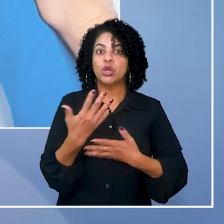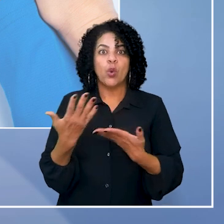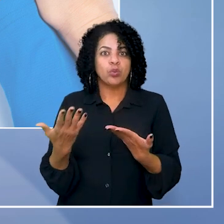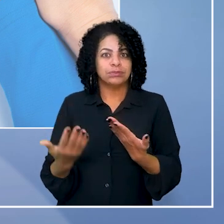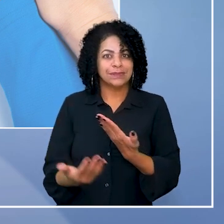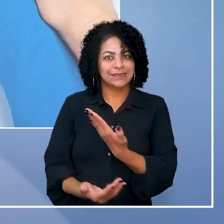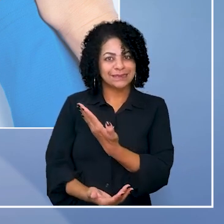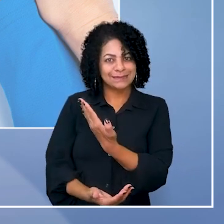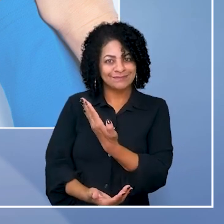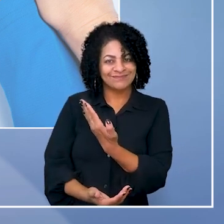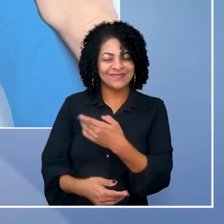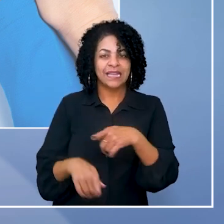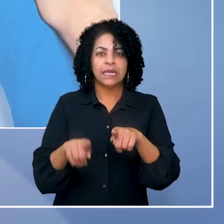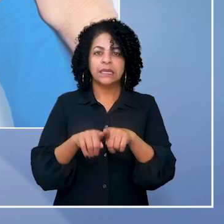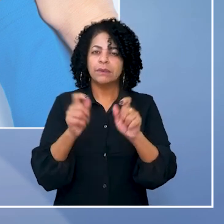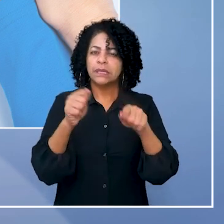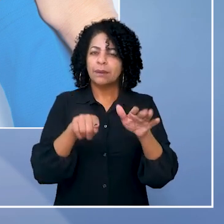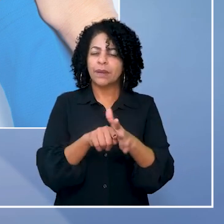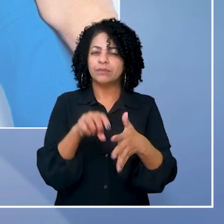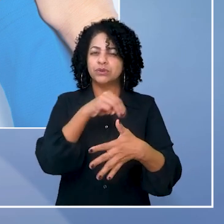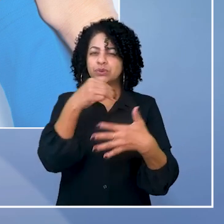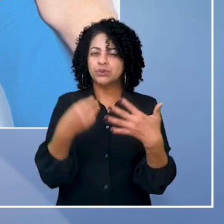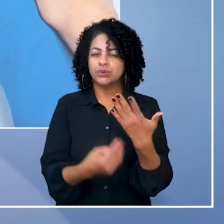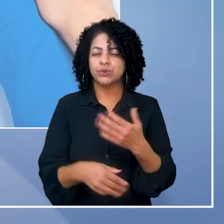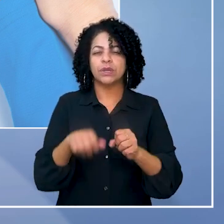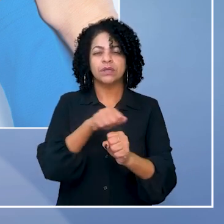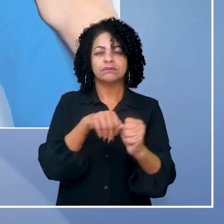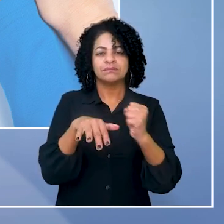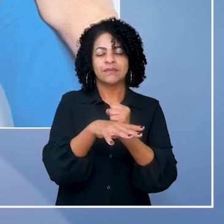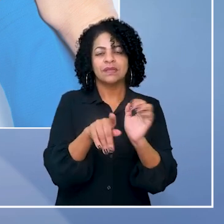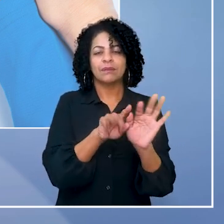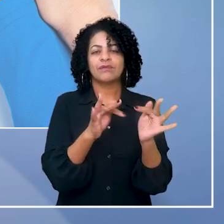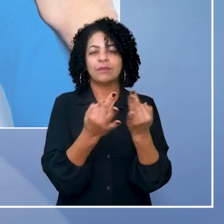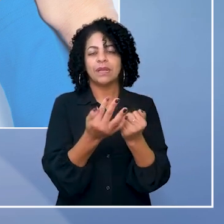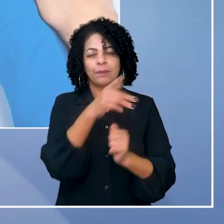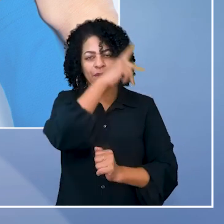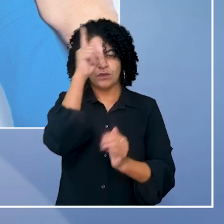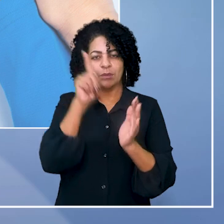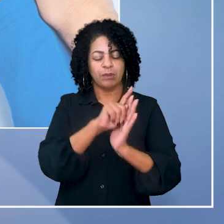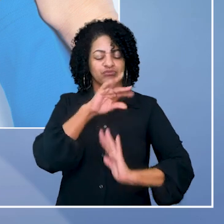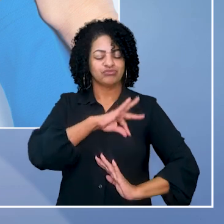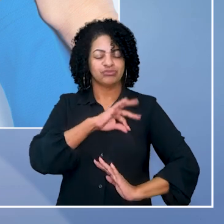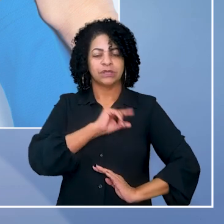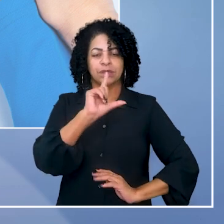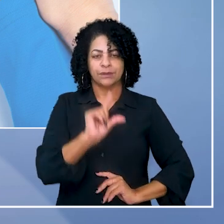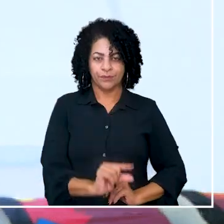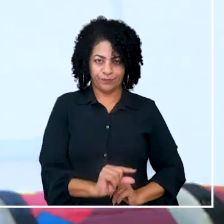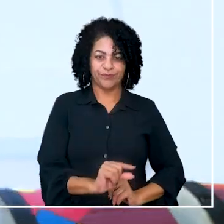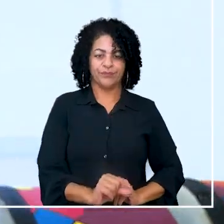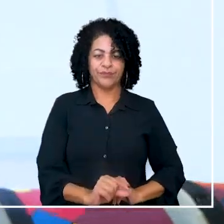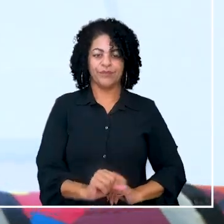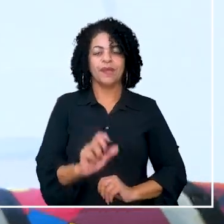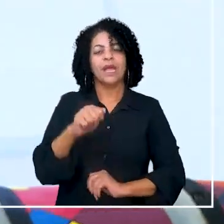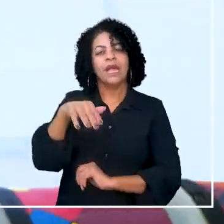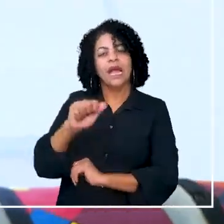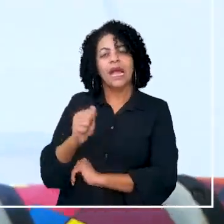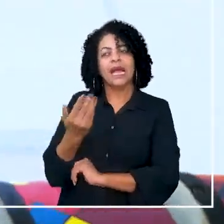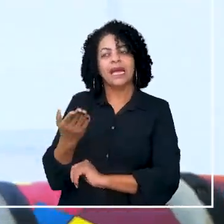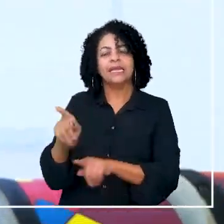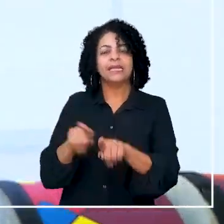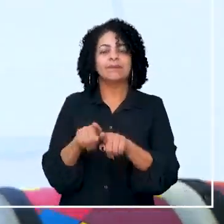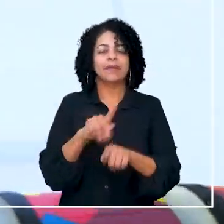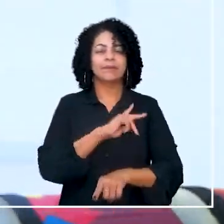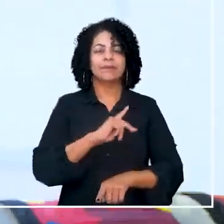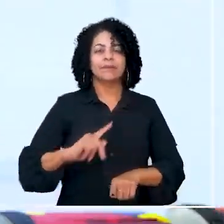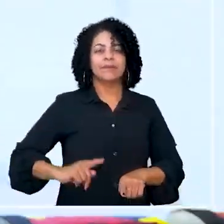entre outras especialidades. Também são assegurados benefícios sociais para famílias de baixa renda. Ana Carolina é